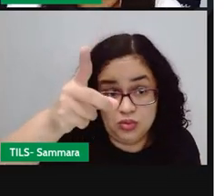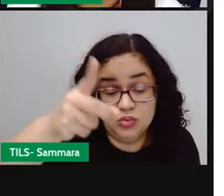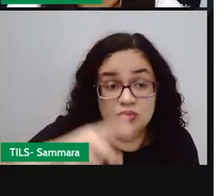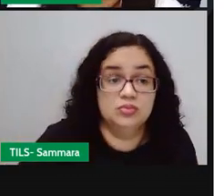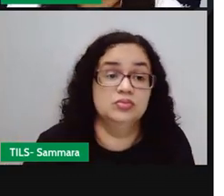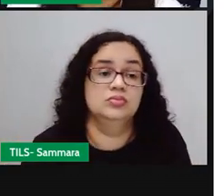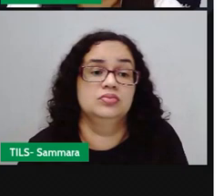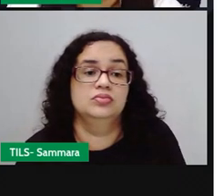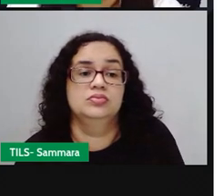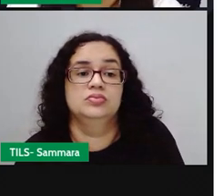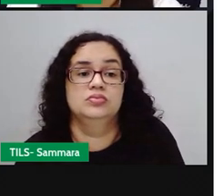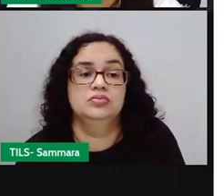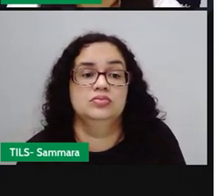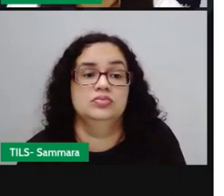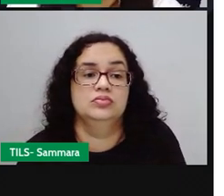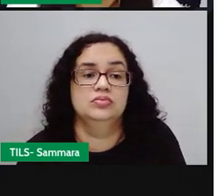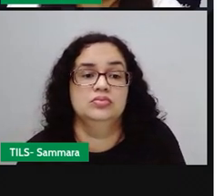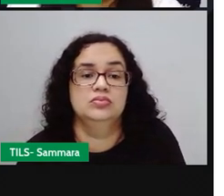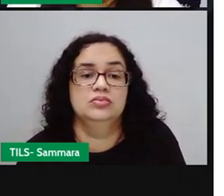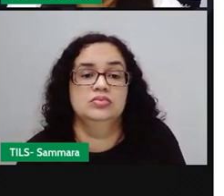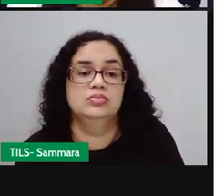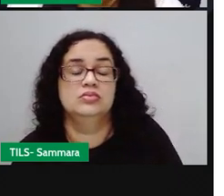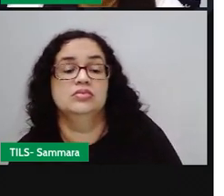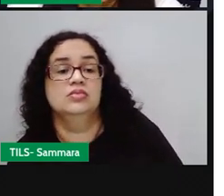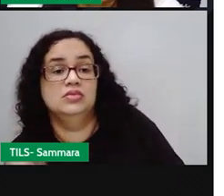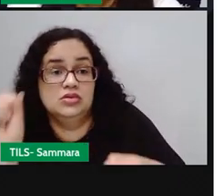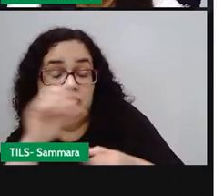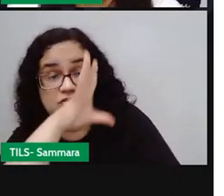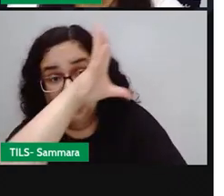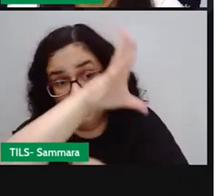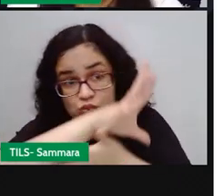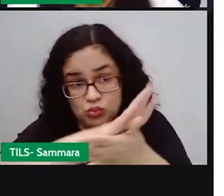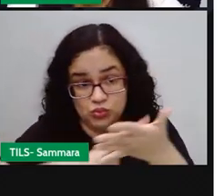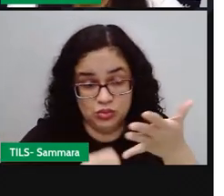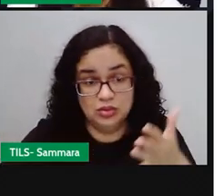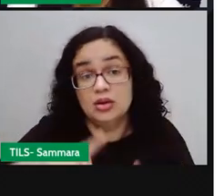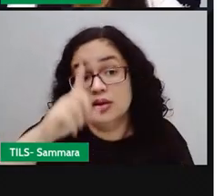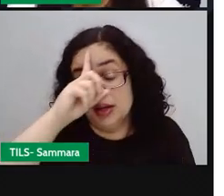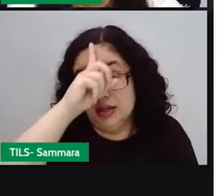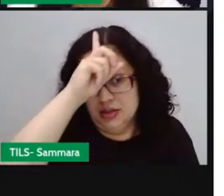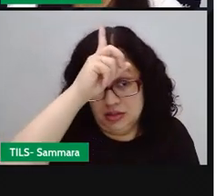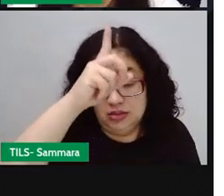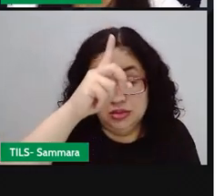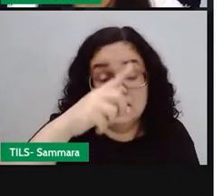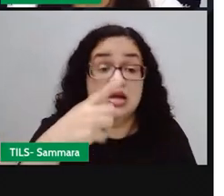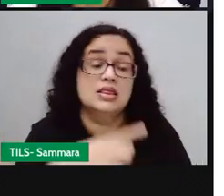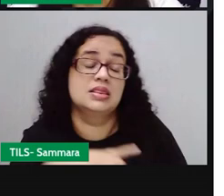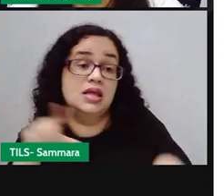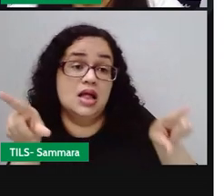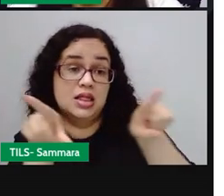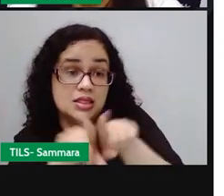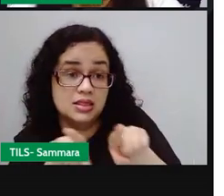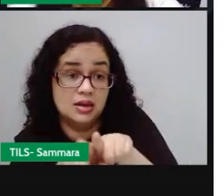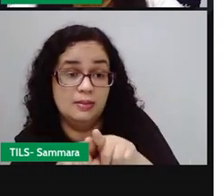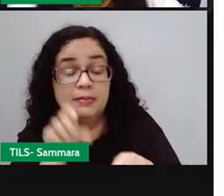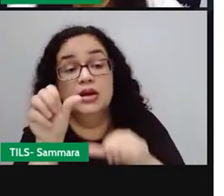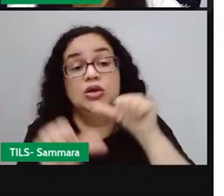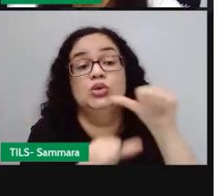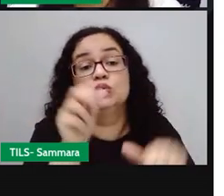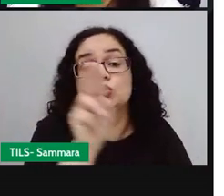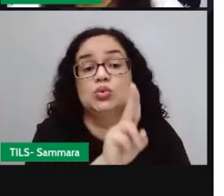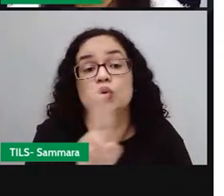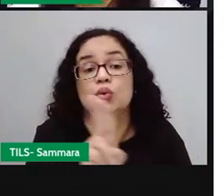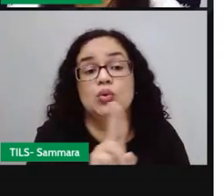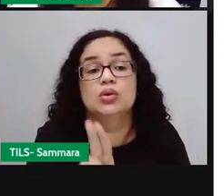façam as ações que o mestre mandar. E aí tem também variações de nomes.